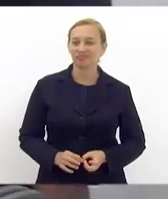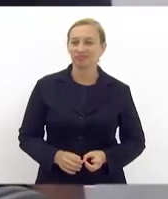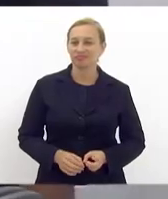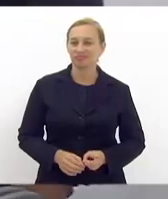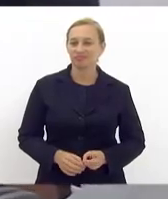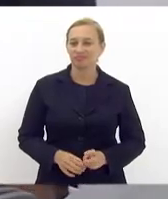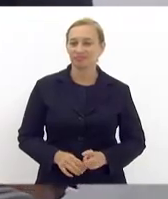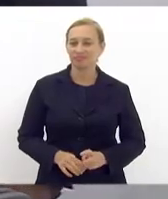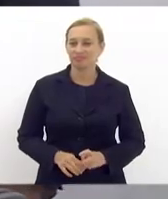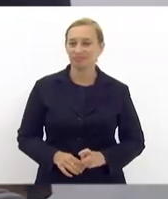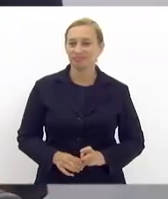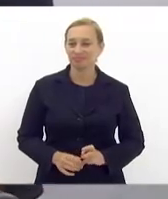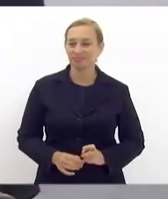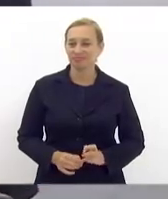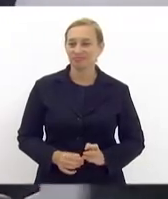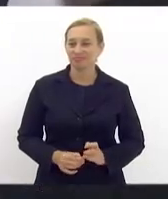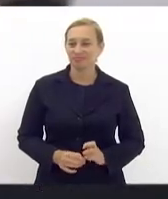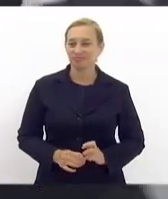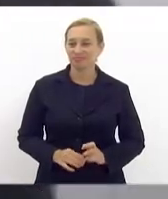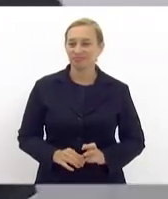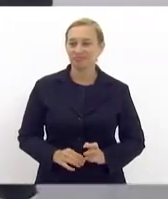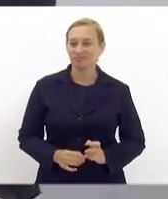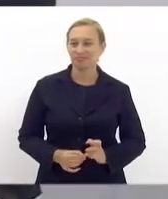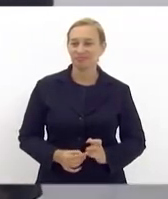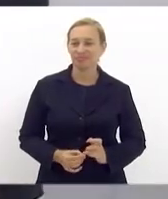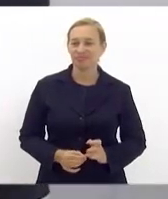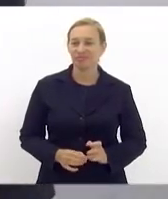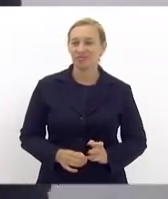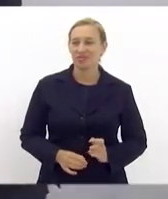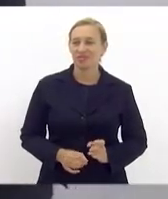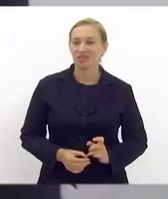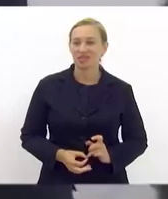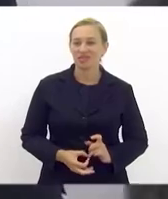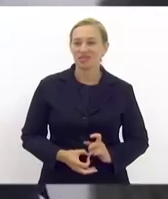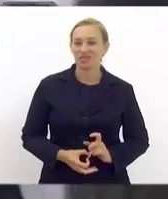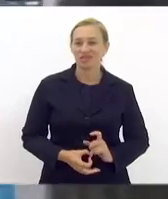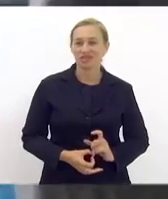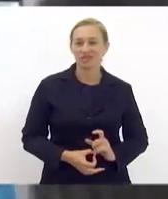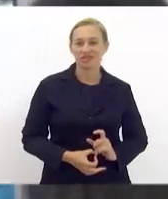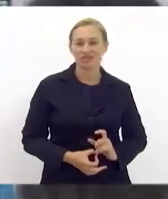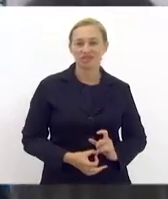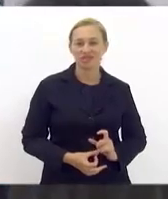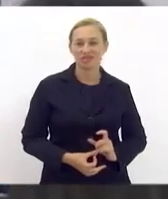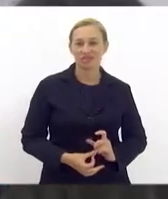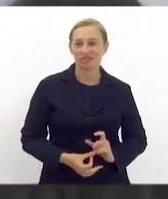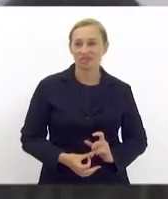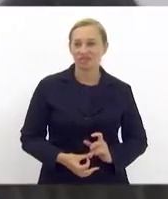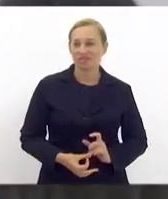Está bem, filho? Está bem, está tudo aqui. Chega na frente. Está bem.